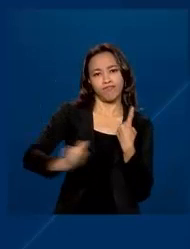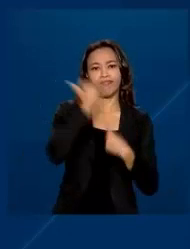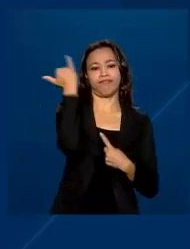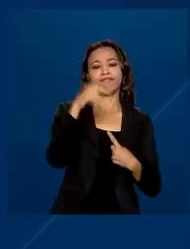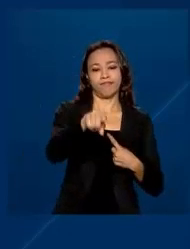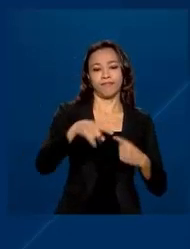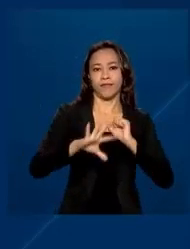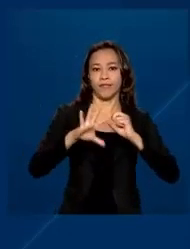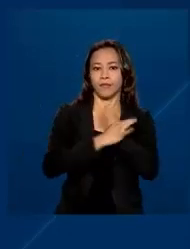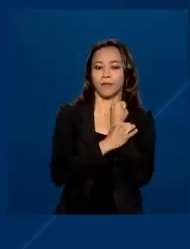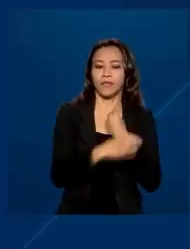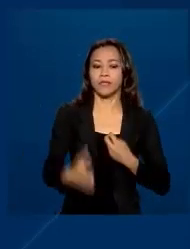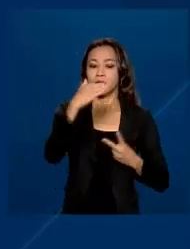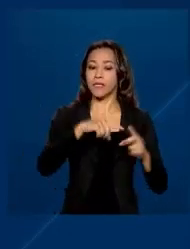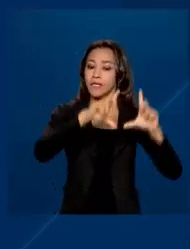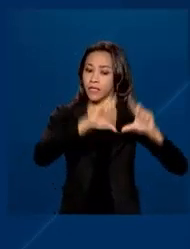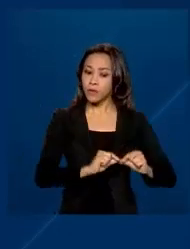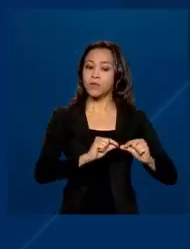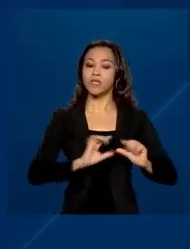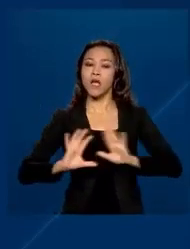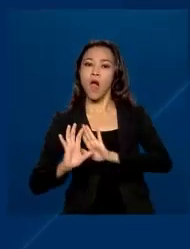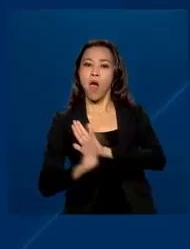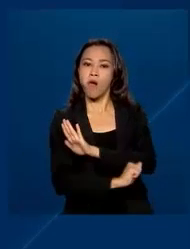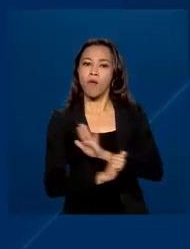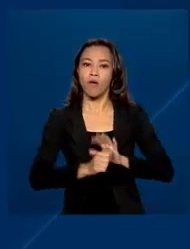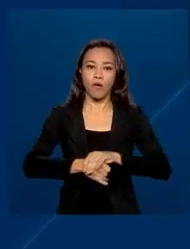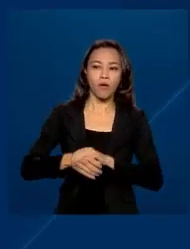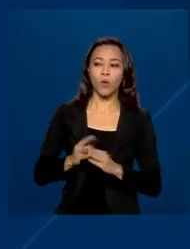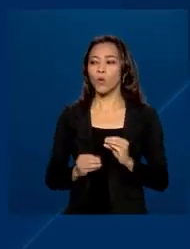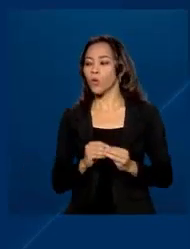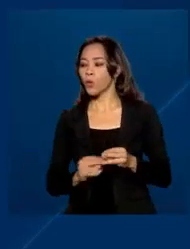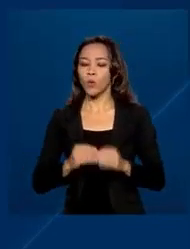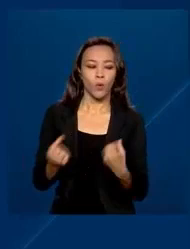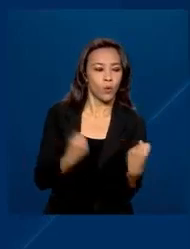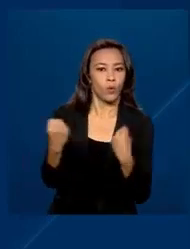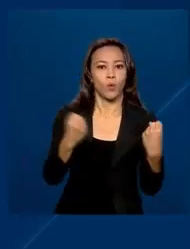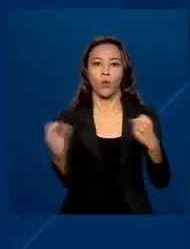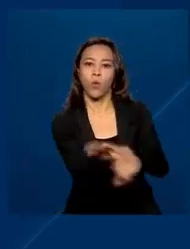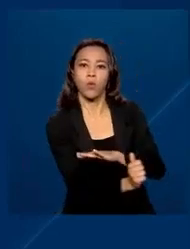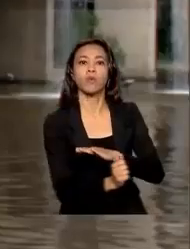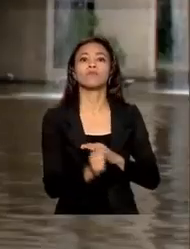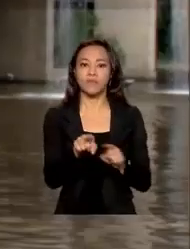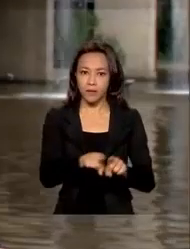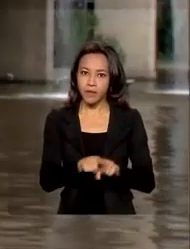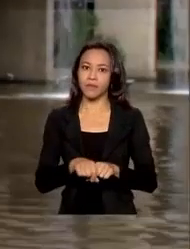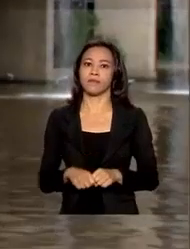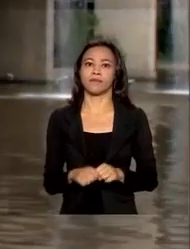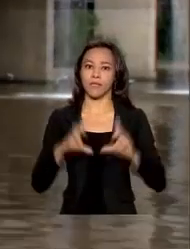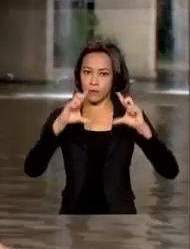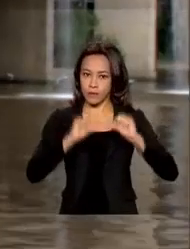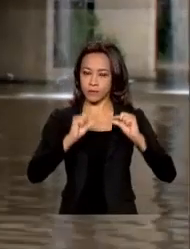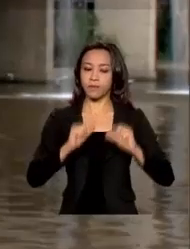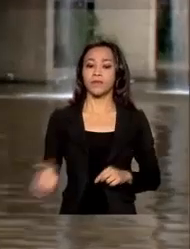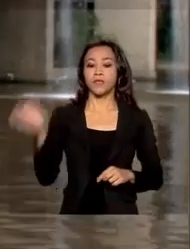nacional de furto de veículos Para baixo de 140 ocorrências por 100 mil veículos O aumento do